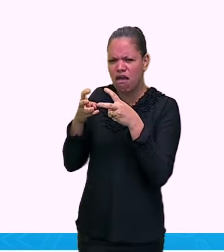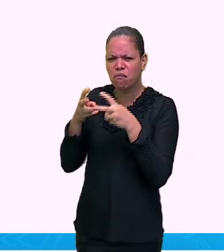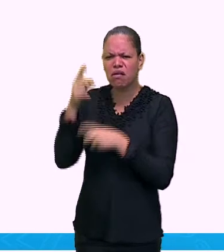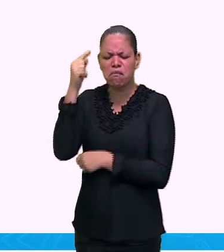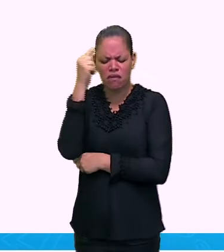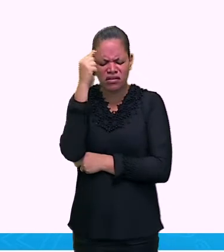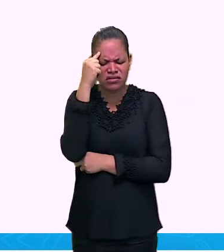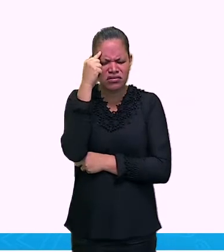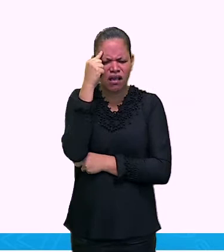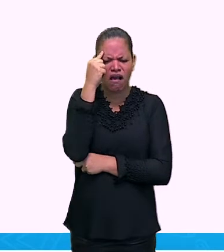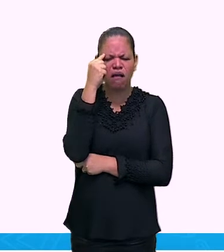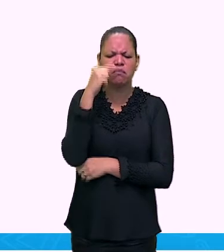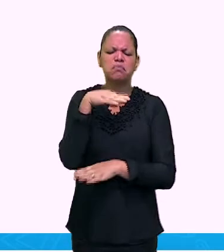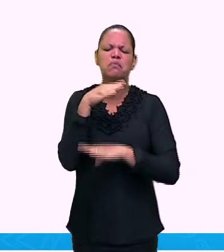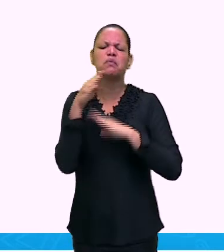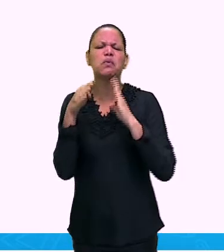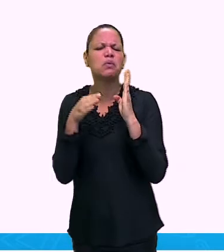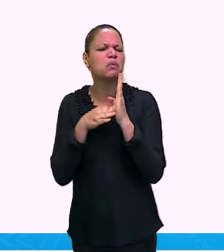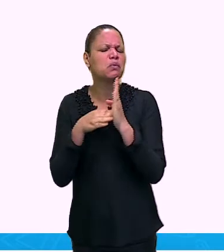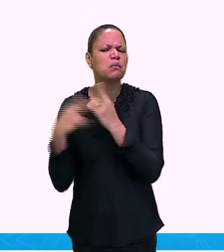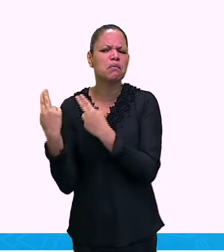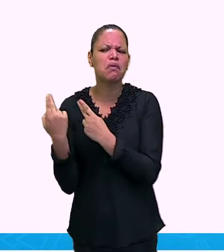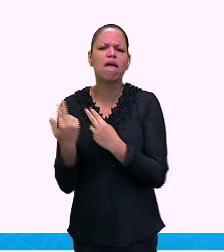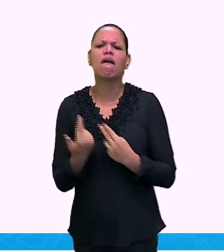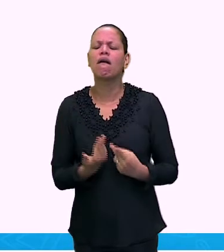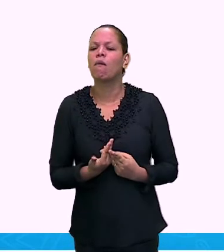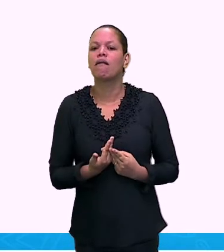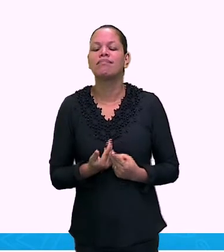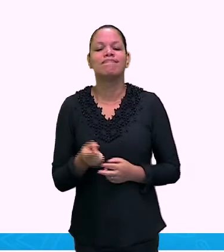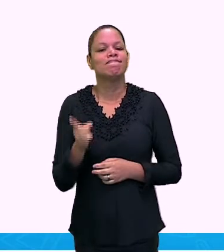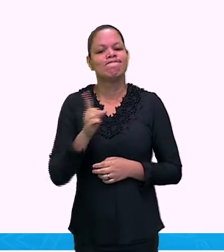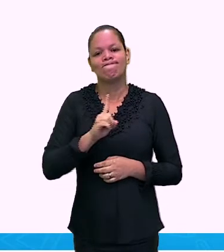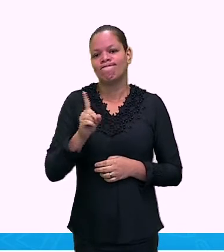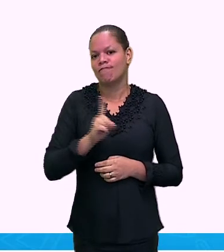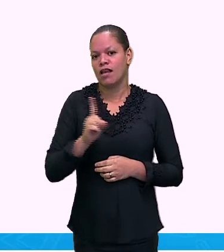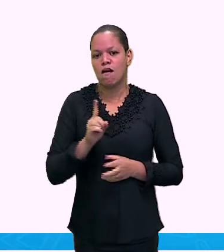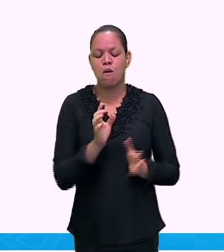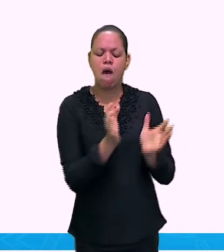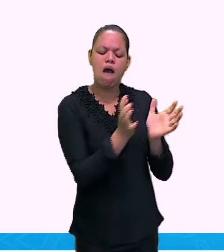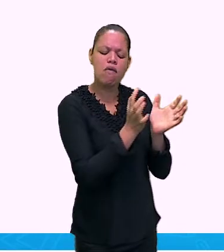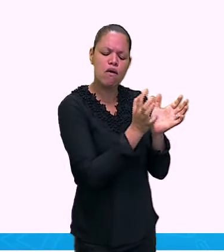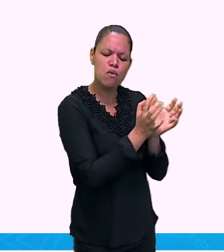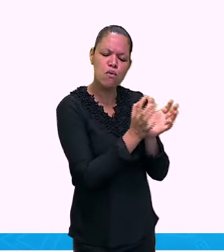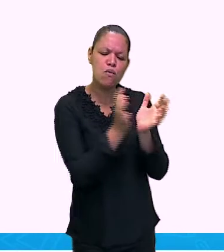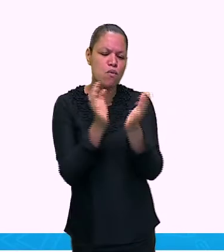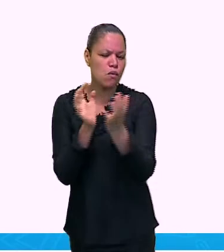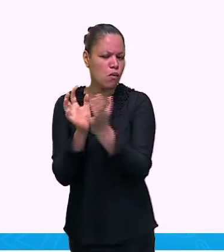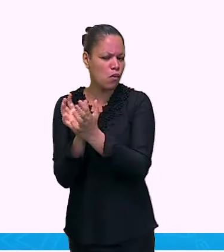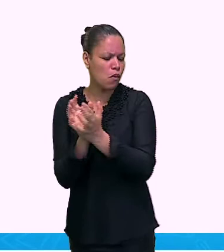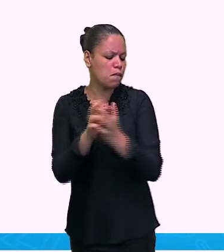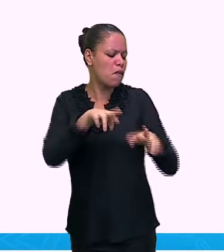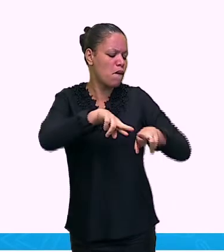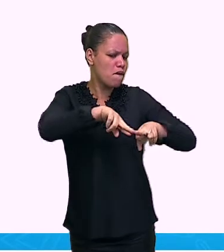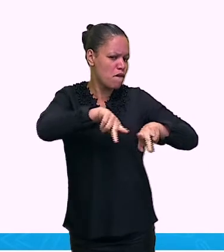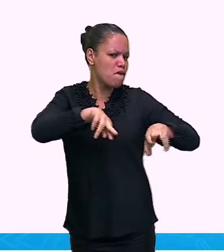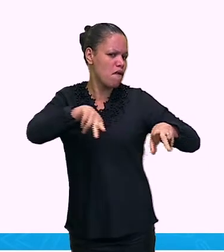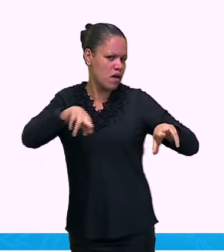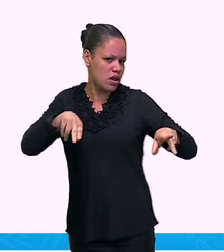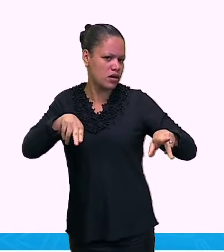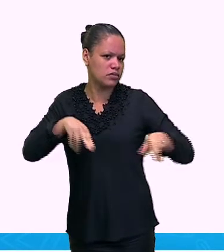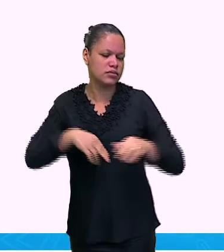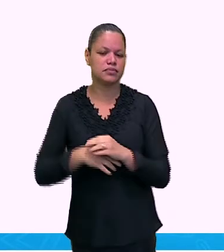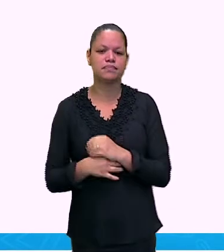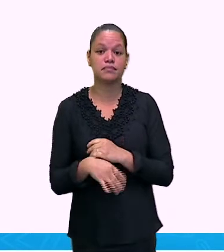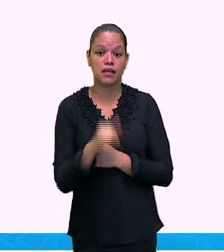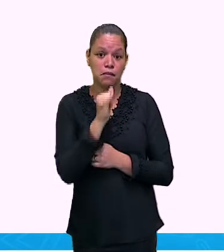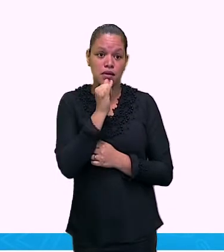Não é tudo igual. Então, cada tribo tem o seu jeito de viver e sua cultura. Olha só, vamos começar por